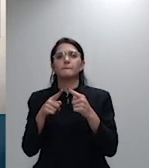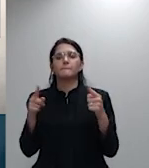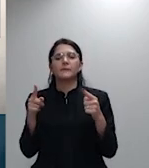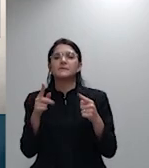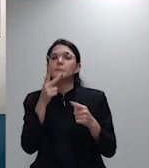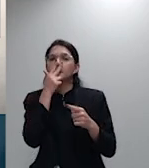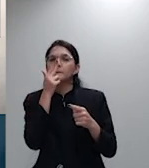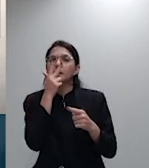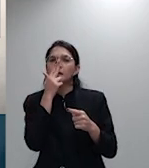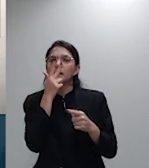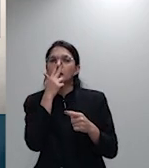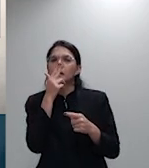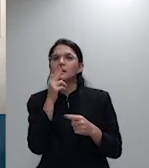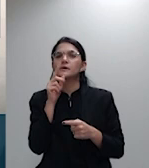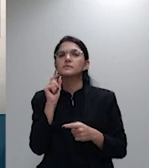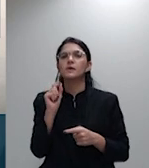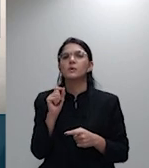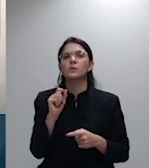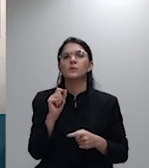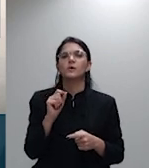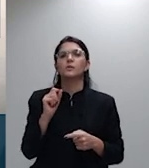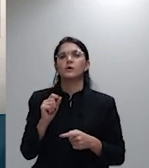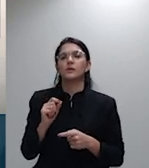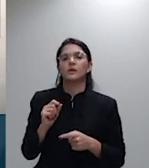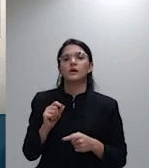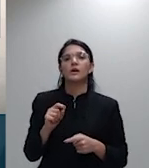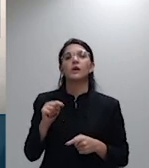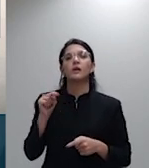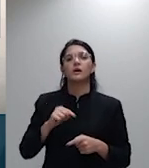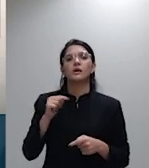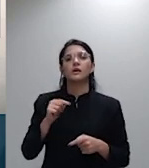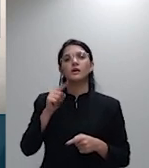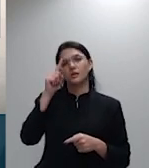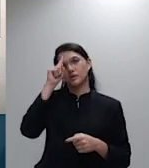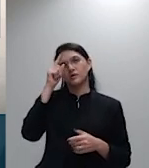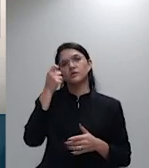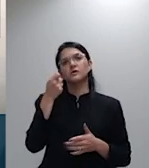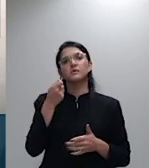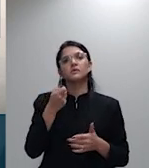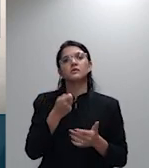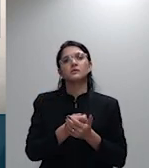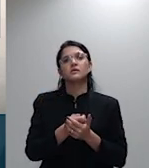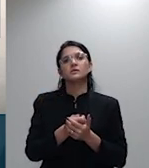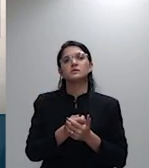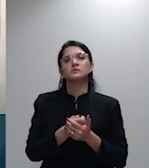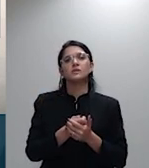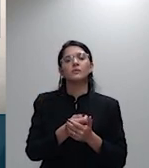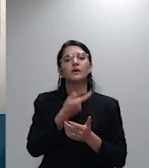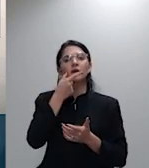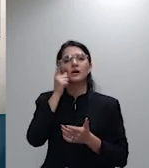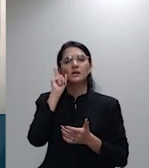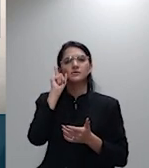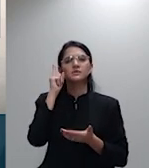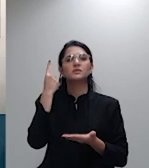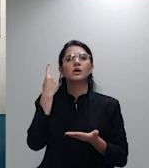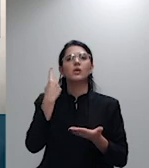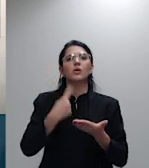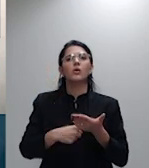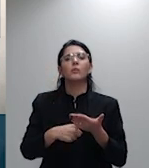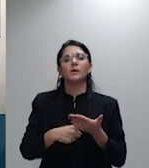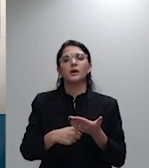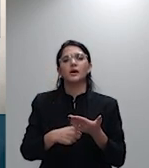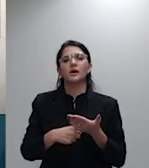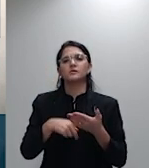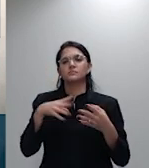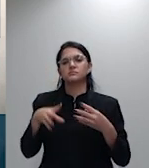essa recesória parece-me que nós havíamos combinado de trazer junto com em conjunto com